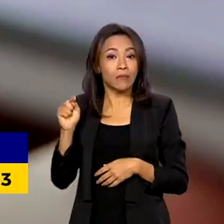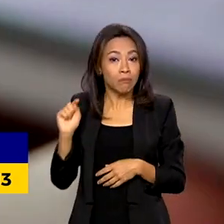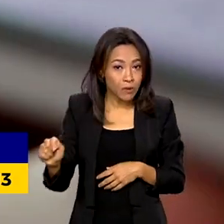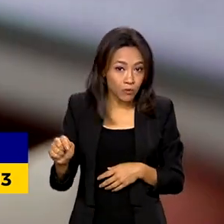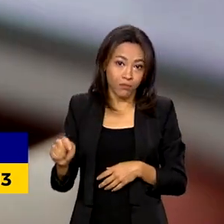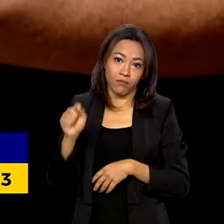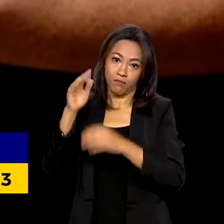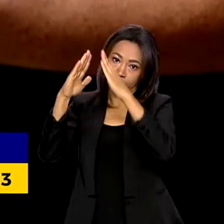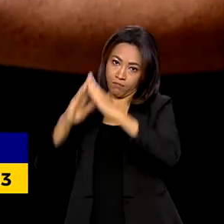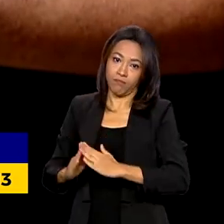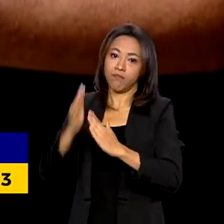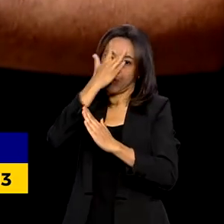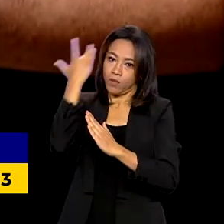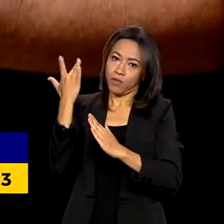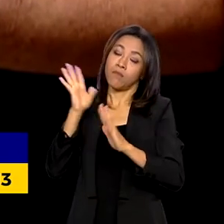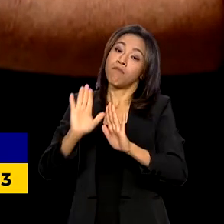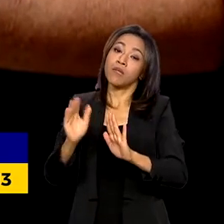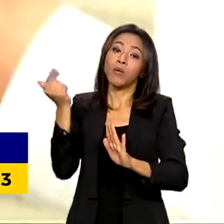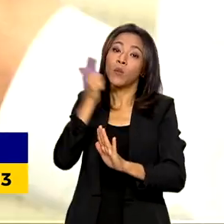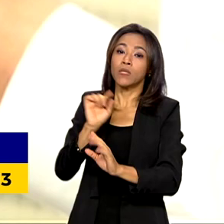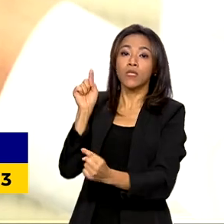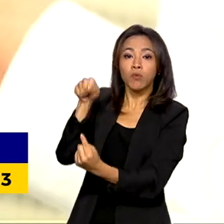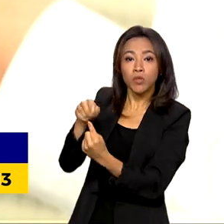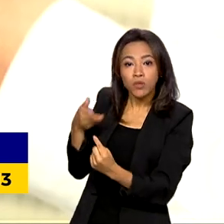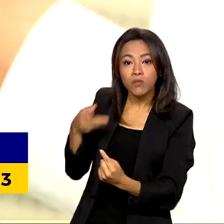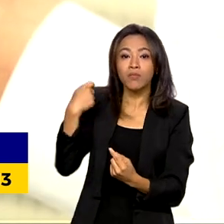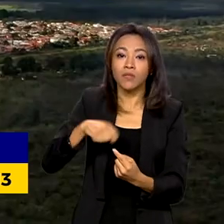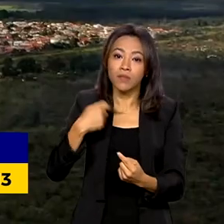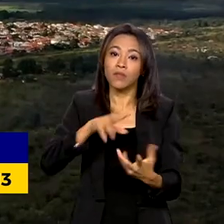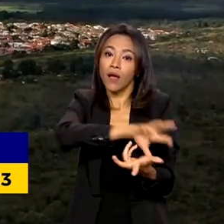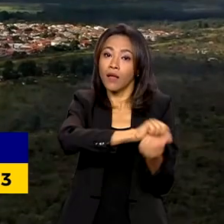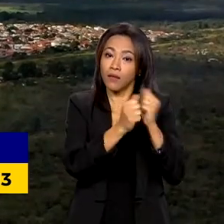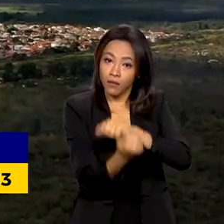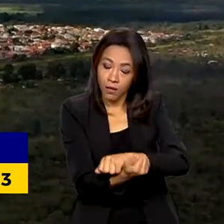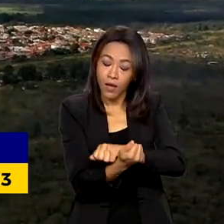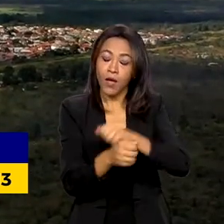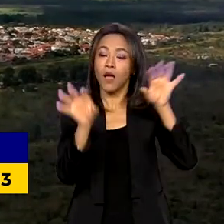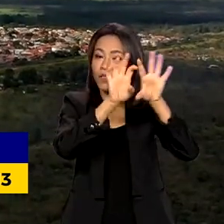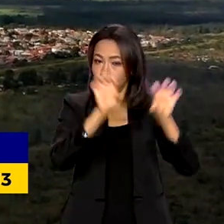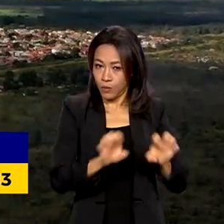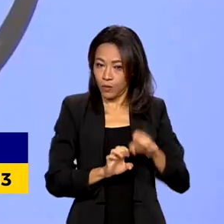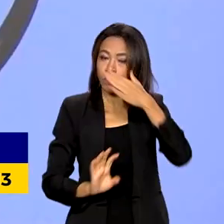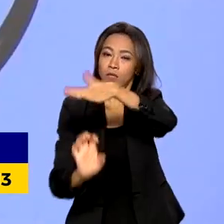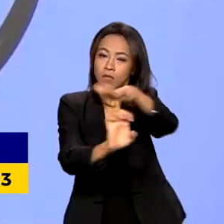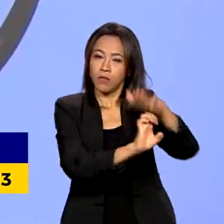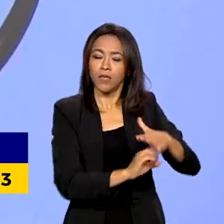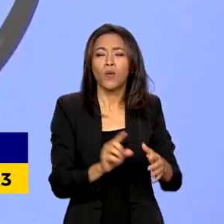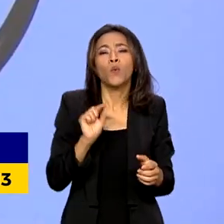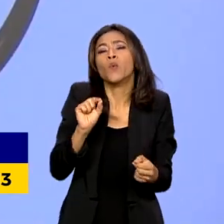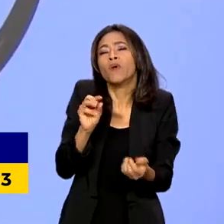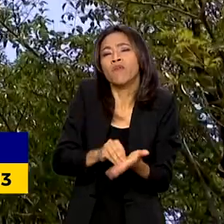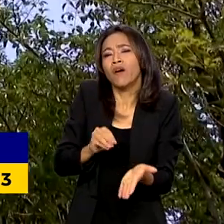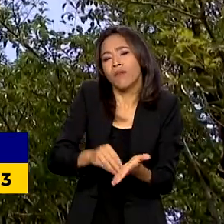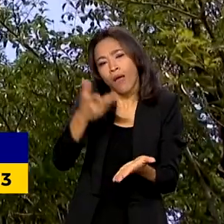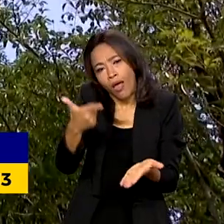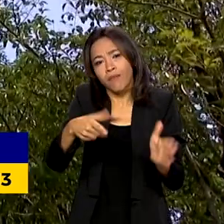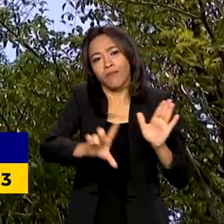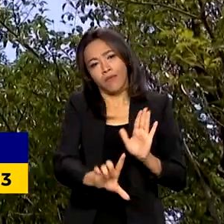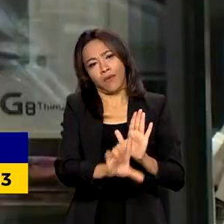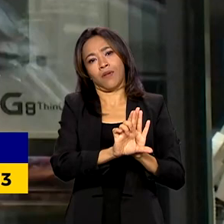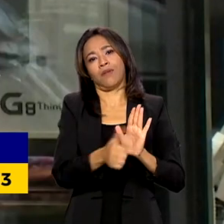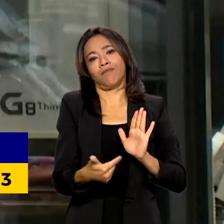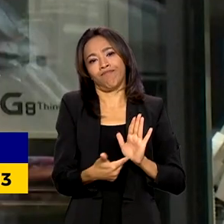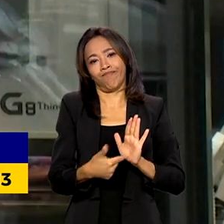objetivo, as operadoras precisam adequar infraestruturas. O problema é a falta de legislações e processos de